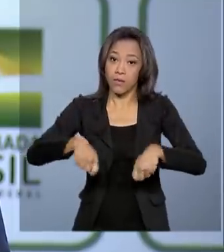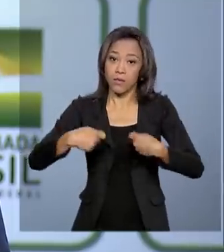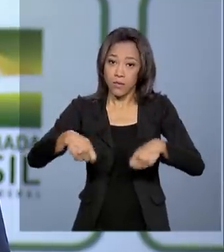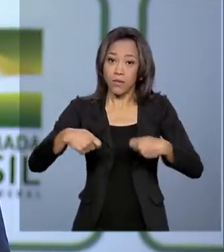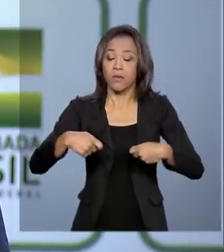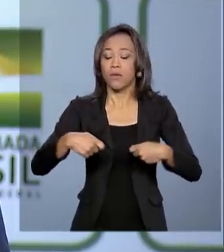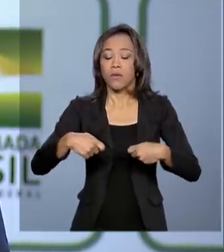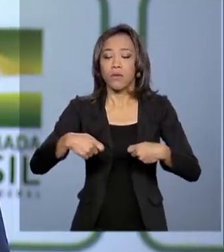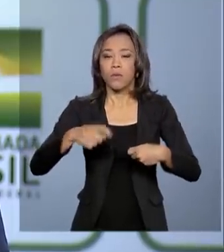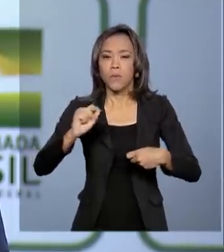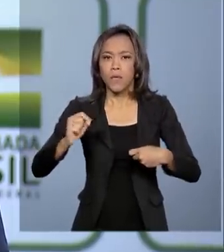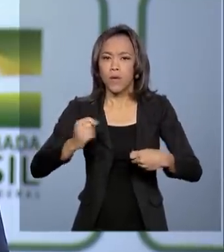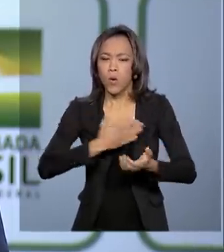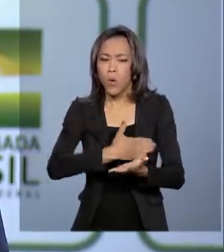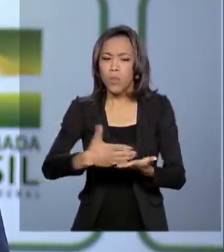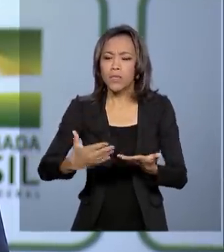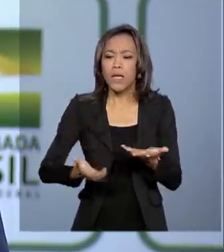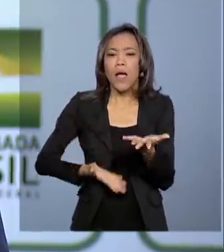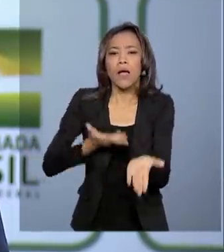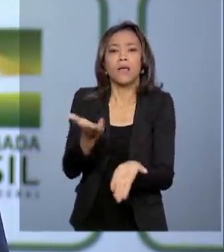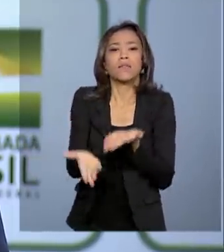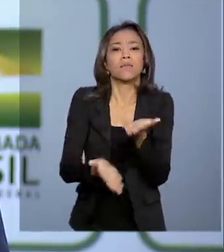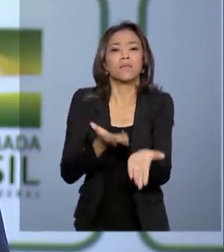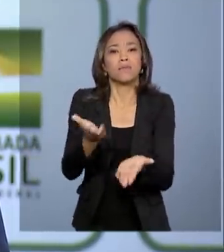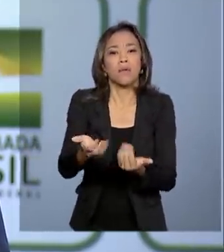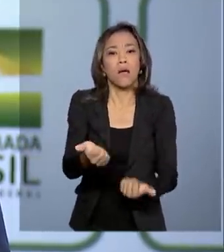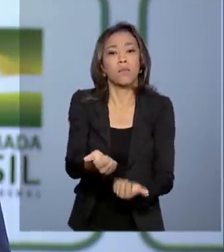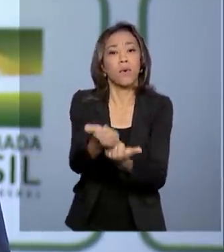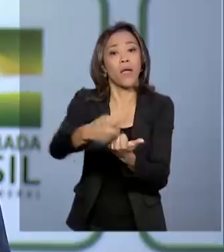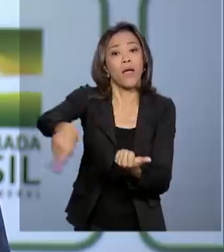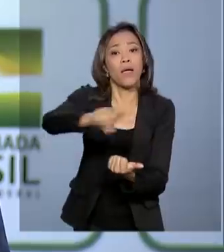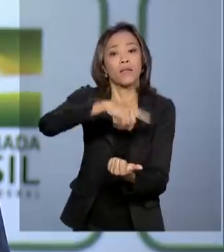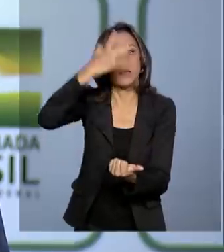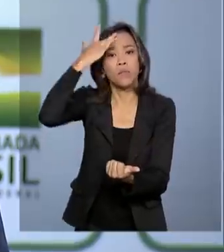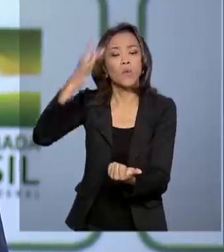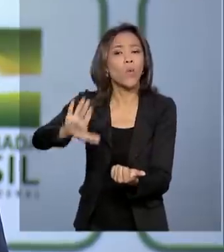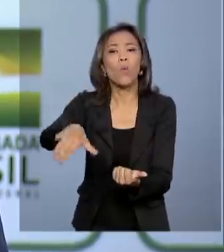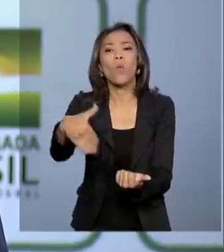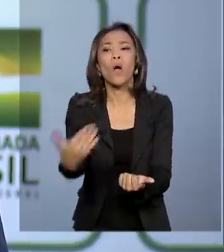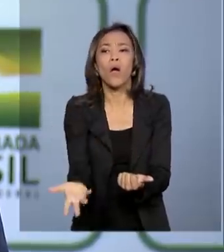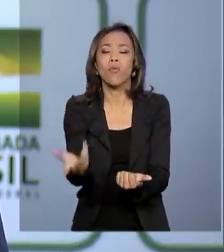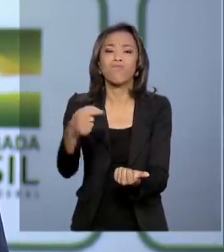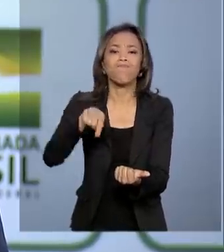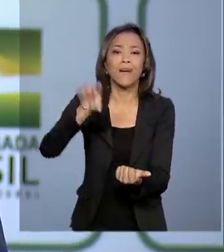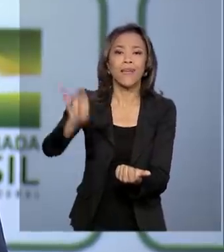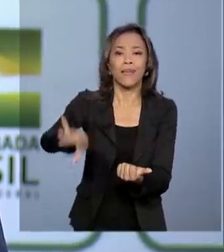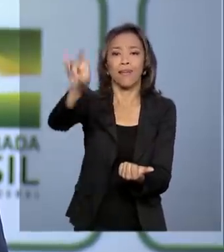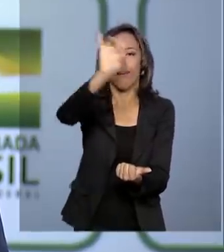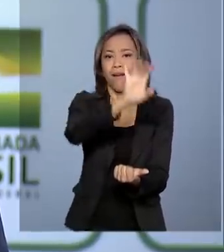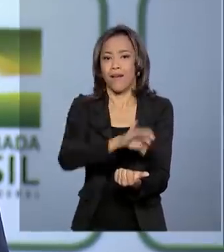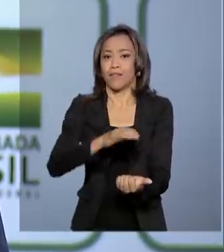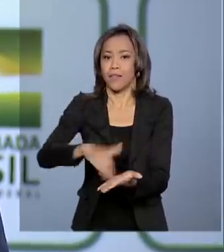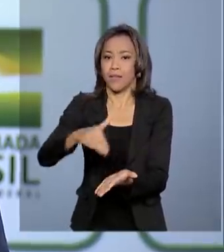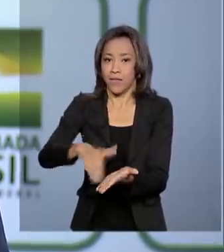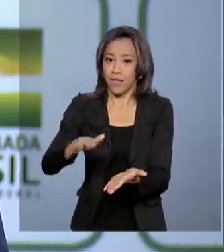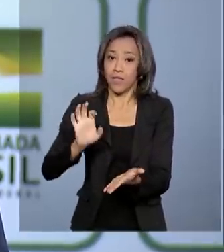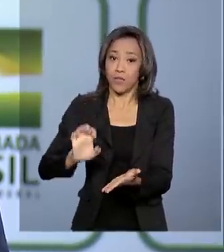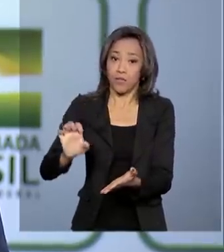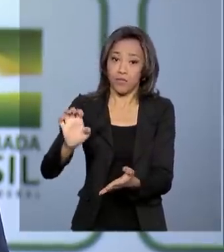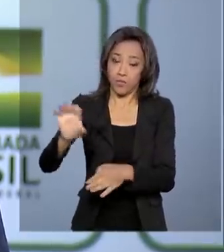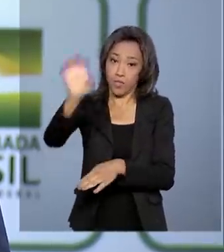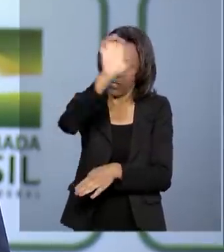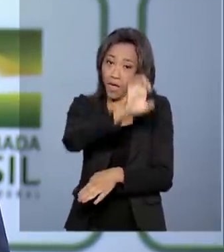a prestar serviços de assistência a esses pacientes, qual é a organização que cada secretaria estadual e cada capital